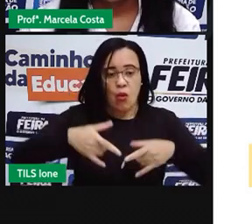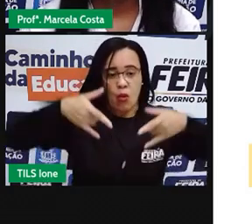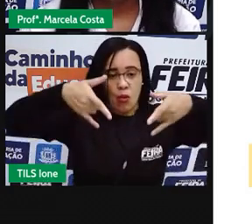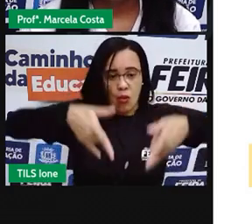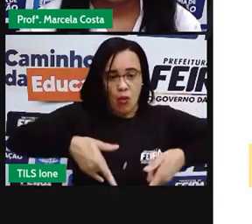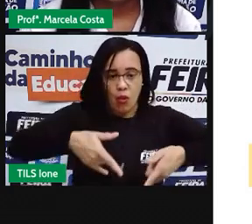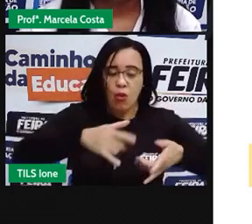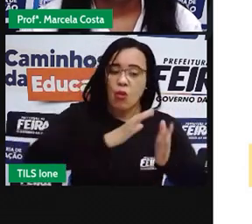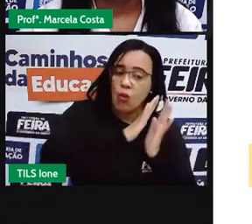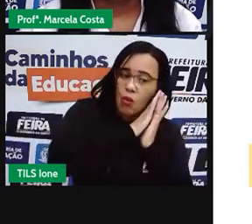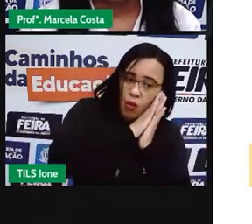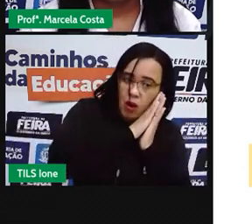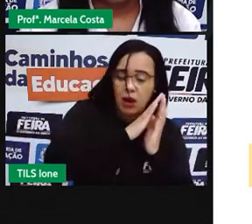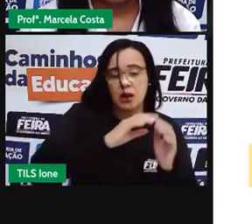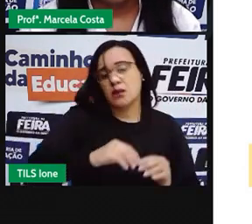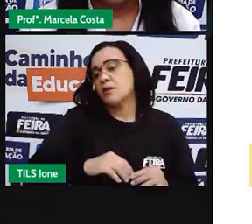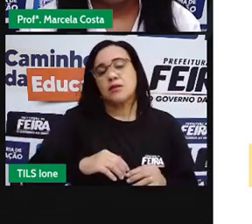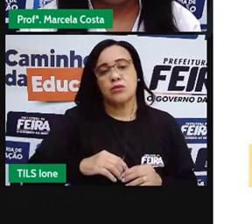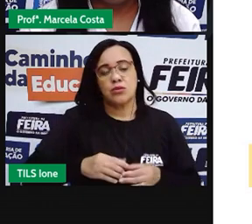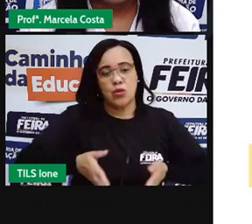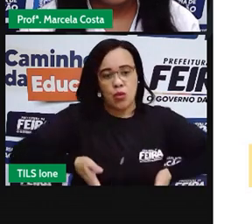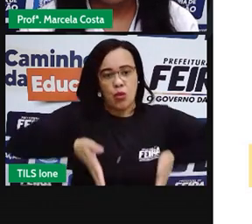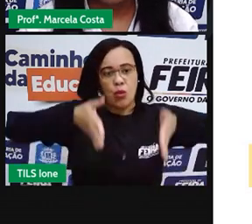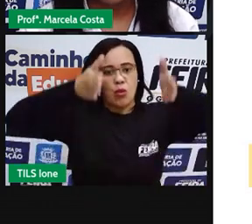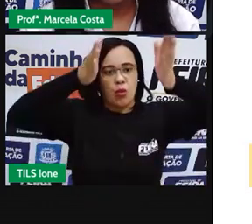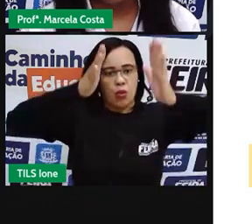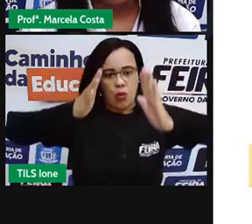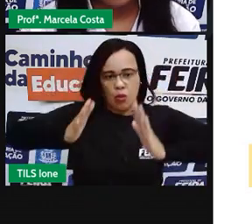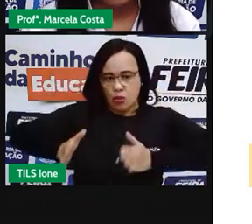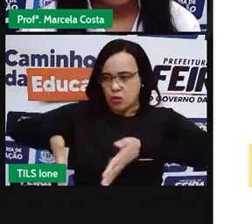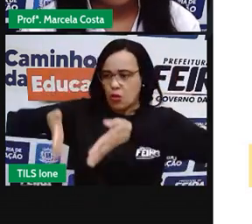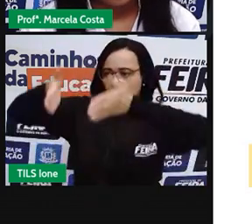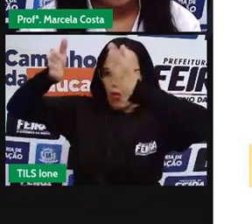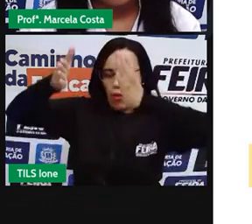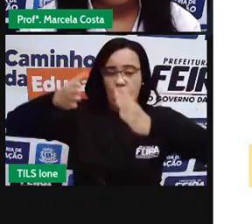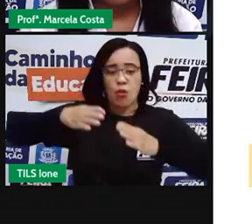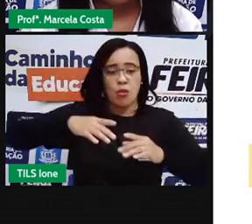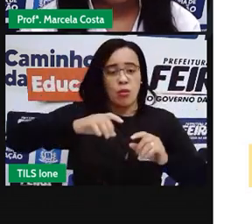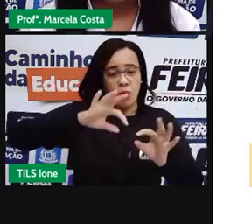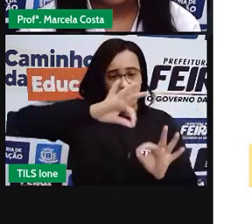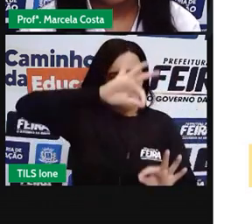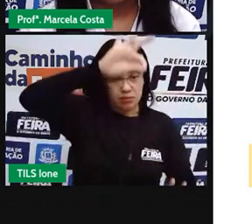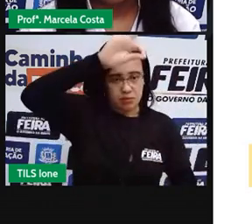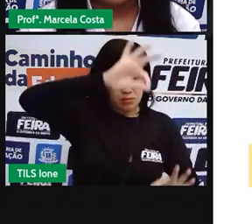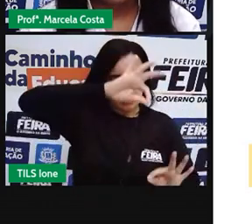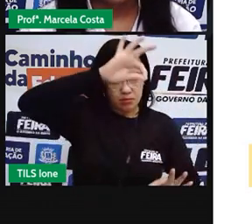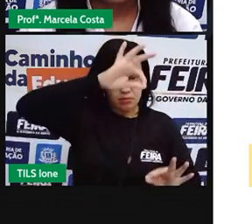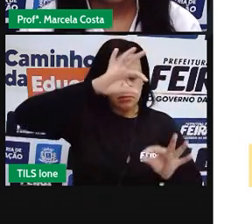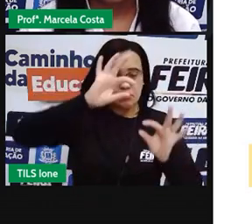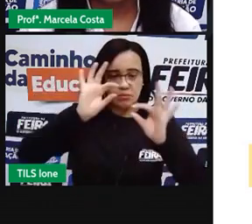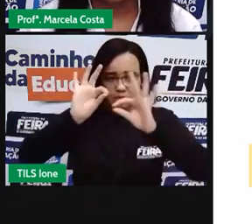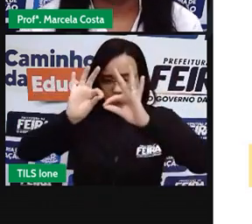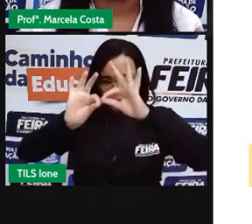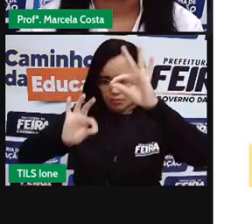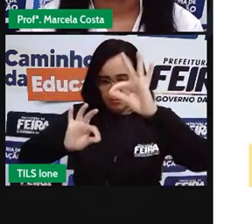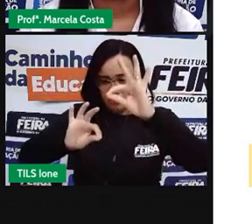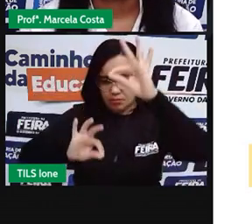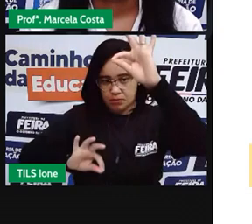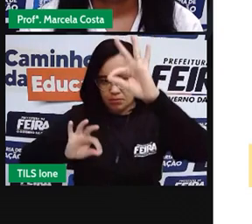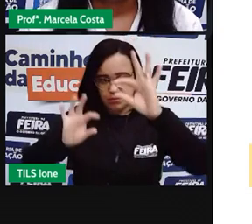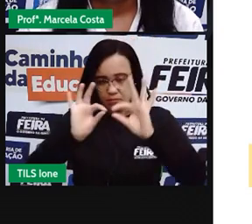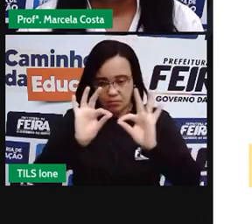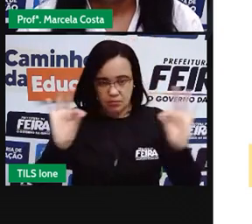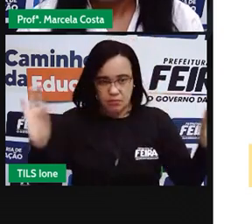Ela também vai ter aí, como medida, um metro. E vão ter uma numeração sequenciada.